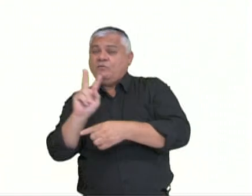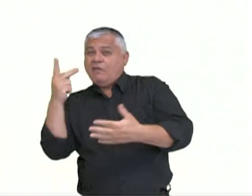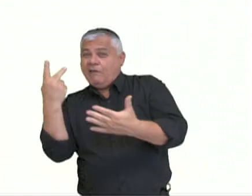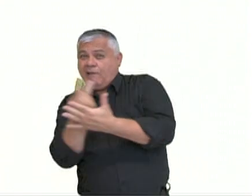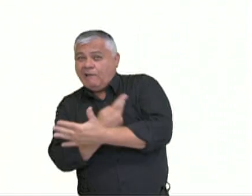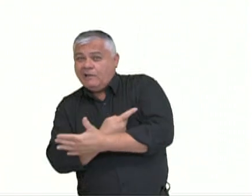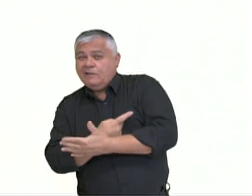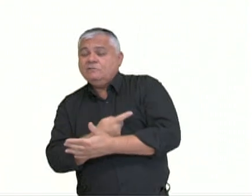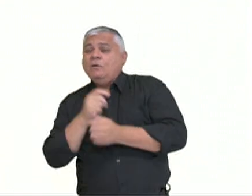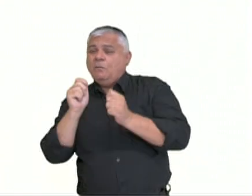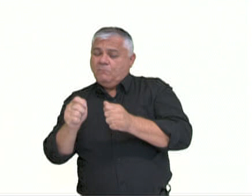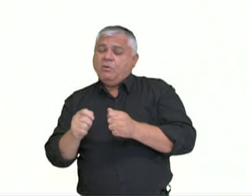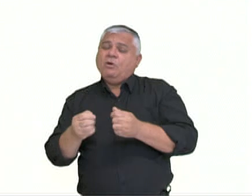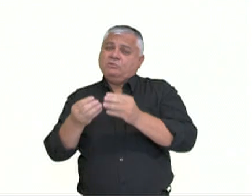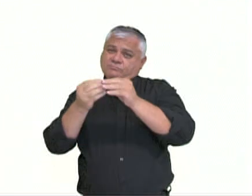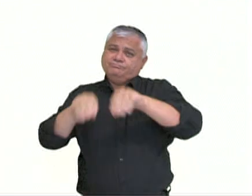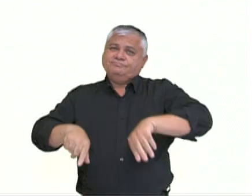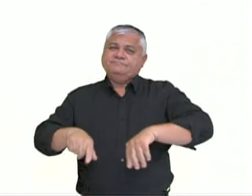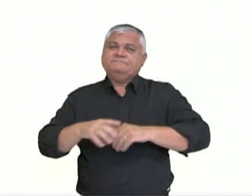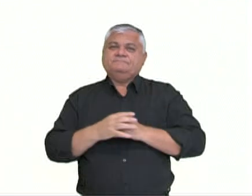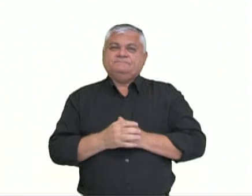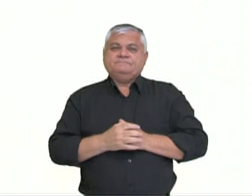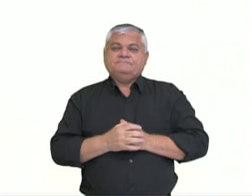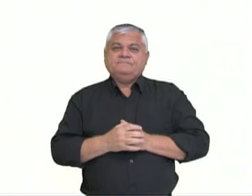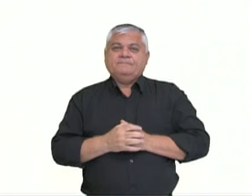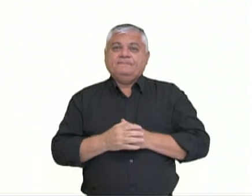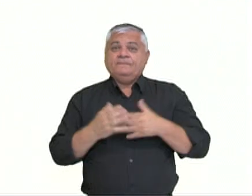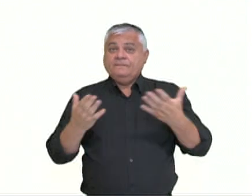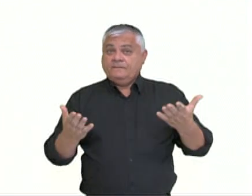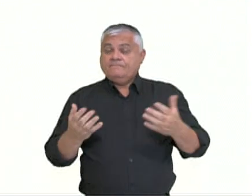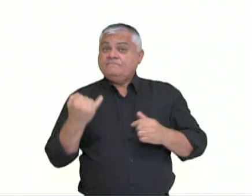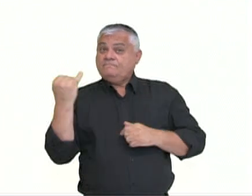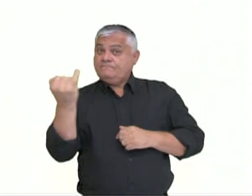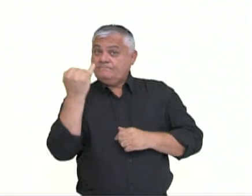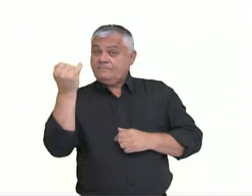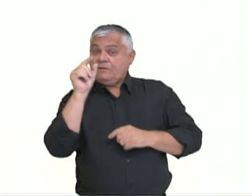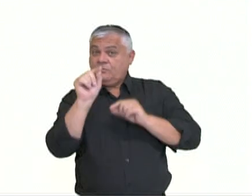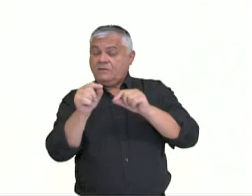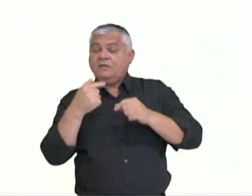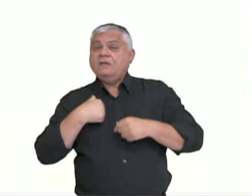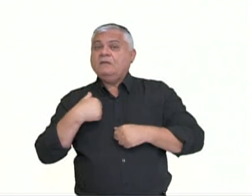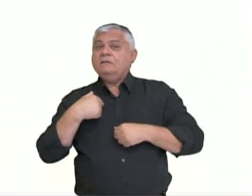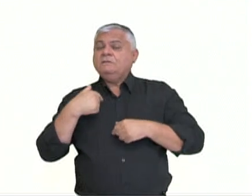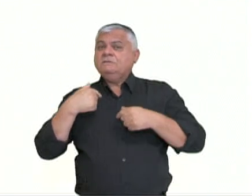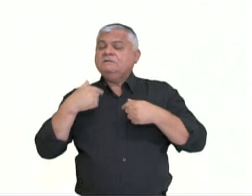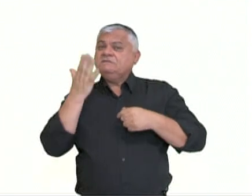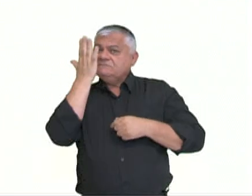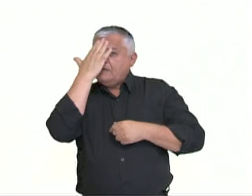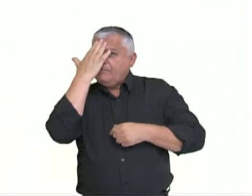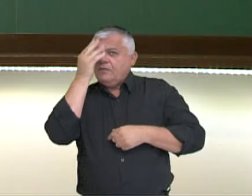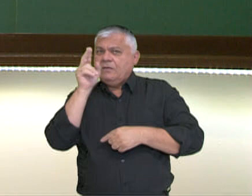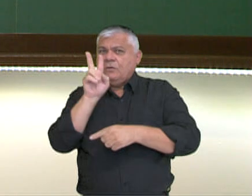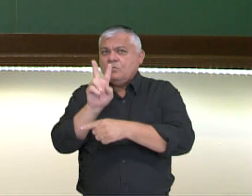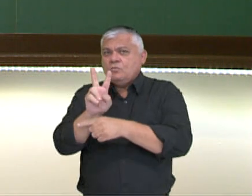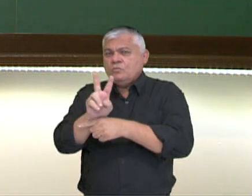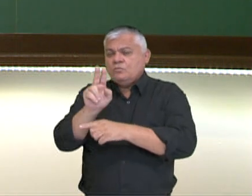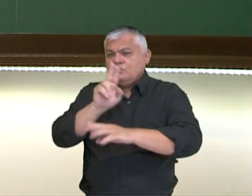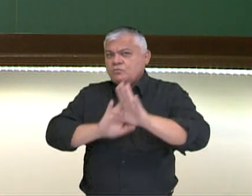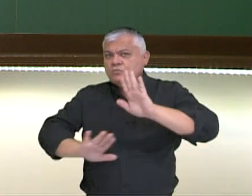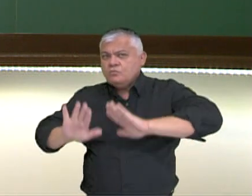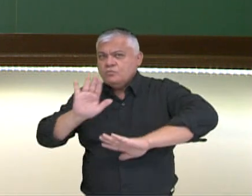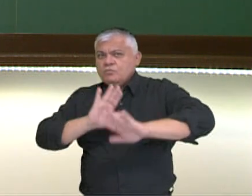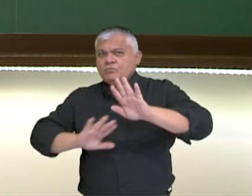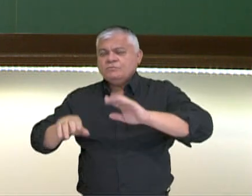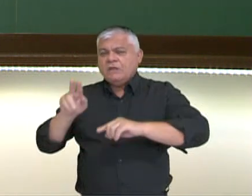se tornem passíveis de serem utilizados. Então é fundamental que tenhamos um uso e um manejo adequado dos